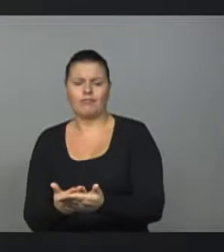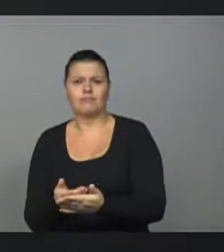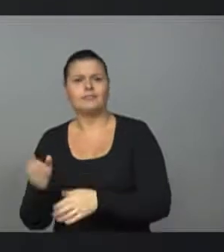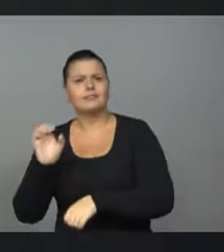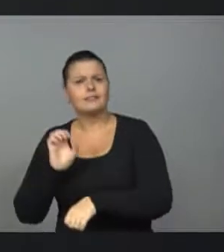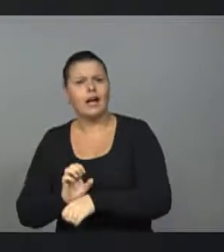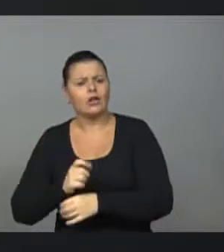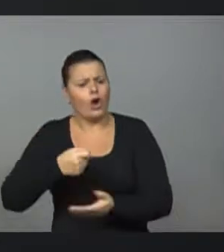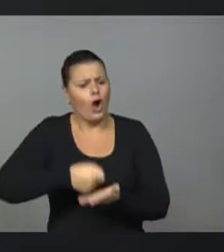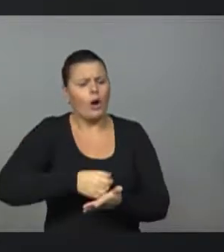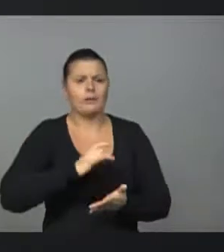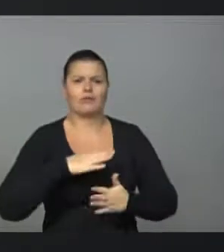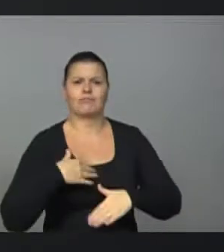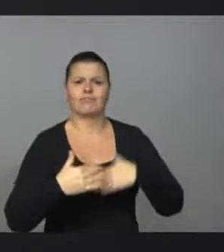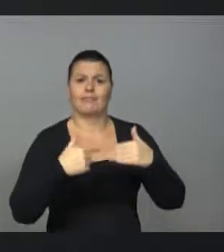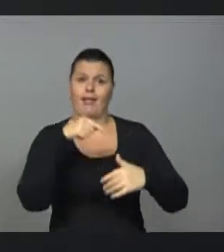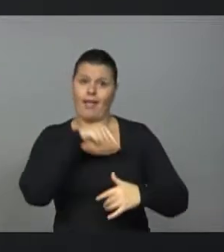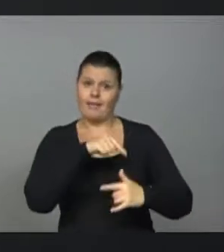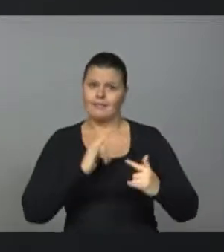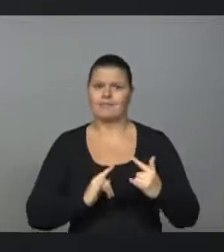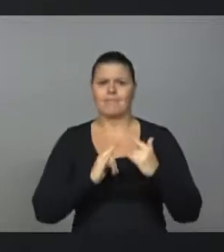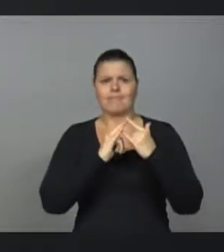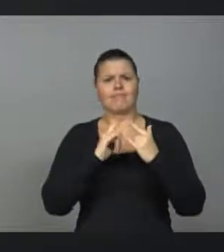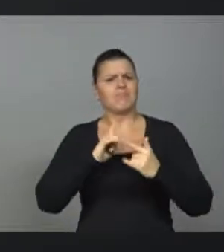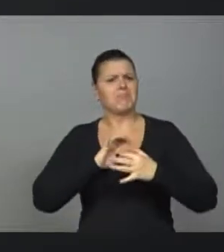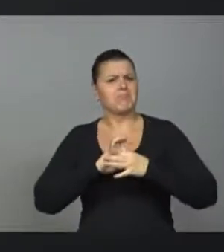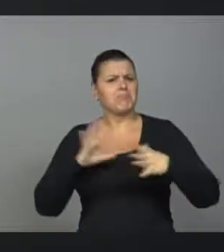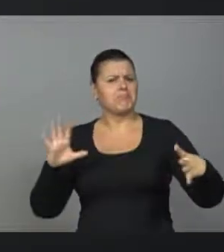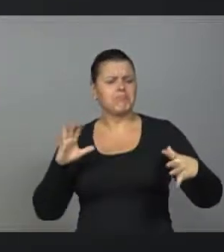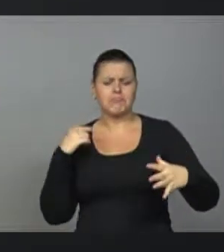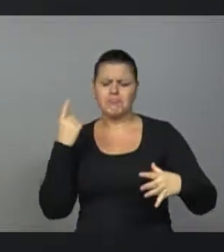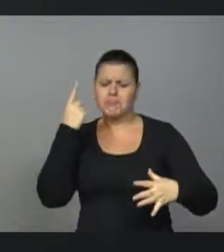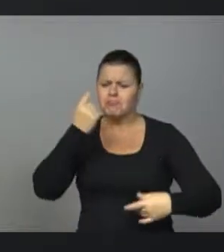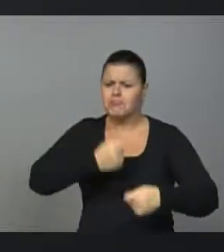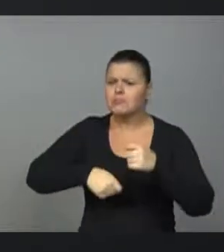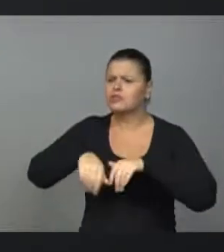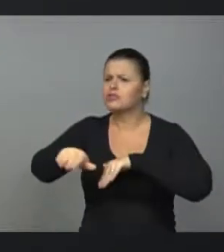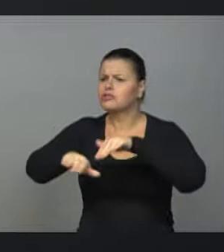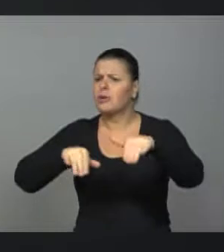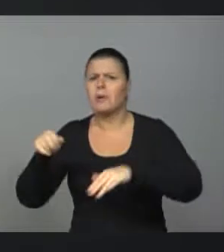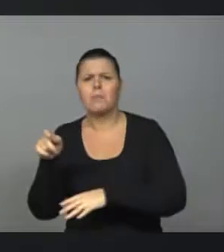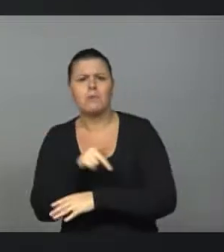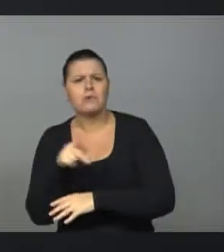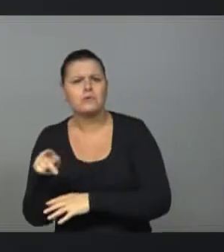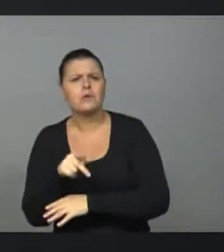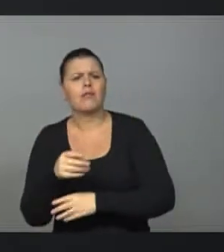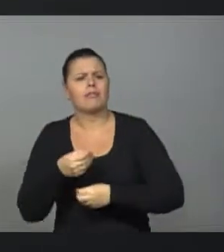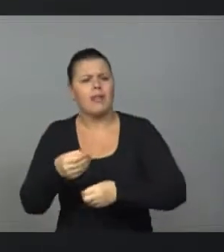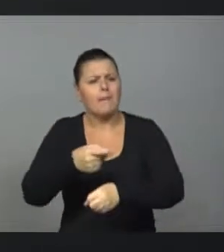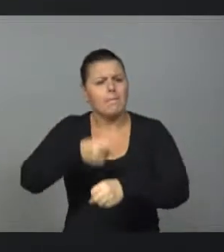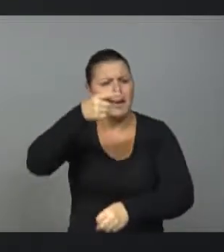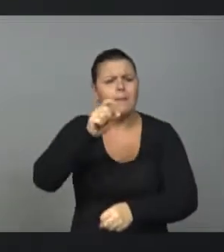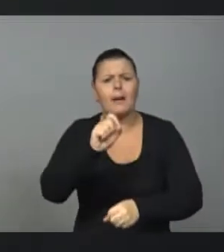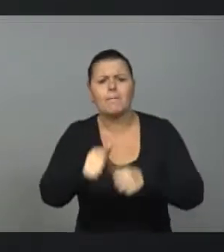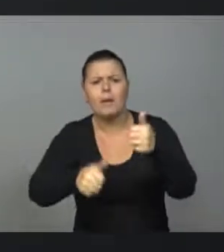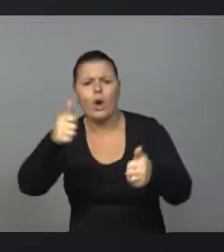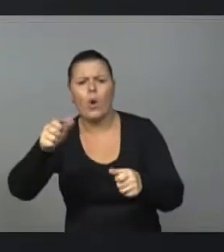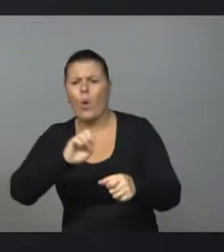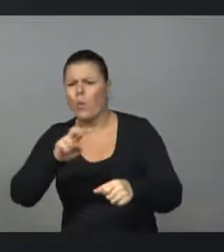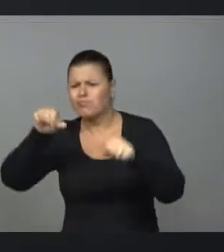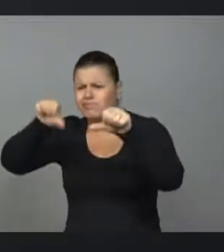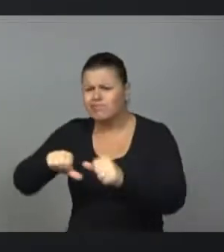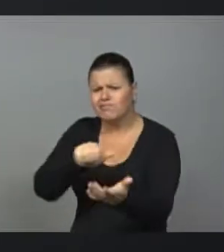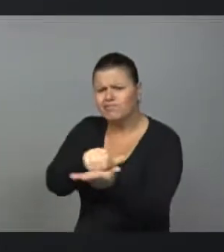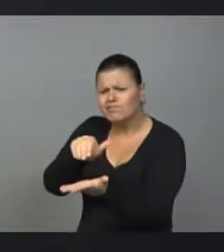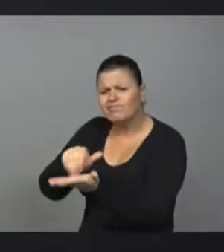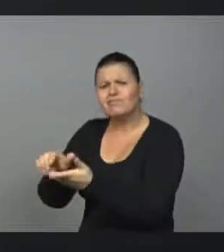transparência. E esta entidade tem liberdade, autonomia de gestão para contratar o professor, para premiar os melhores, para demitir os piores, para